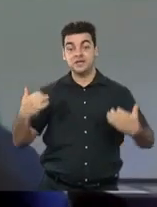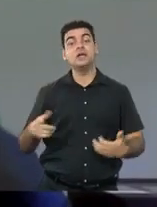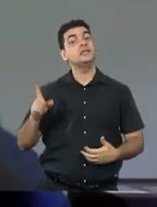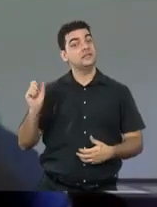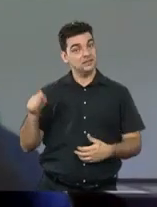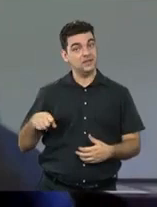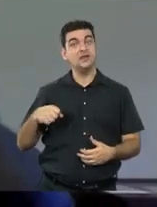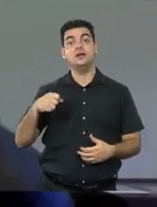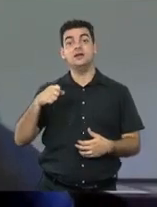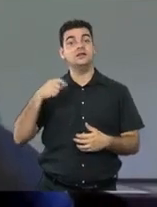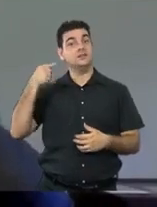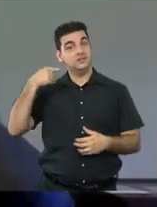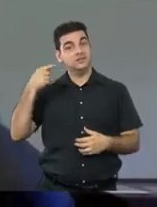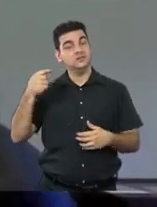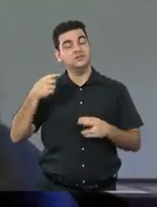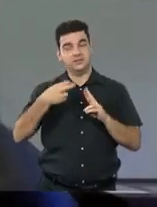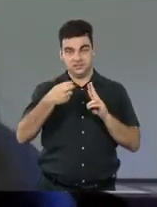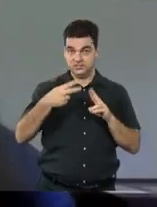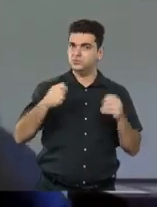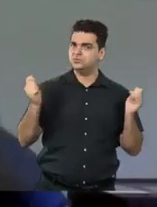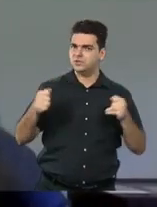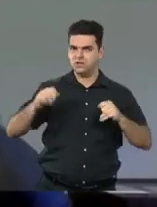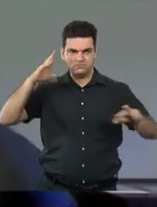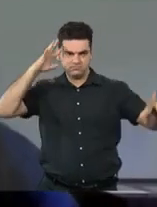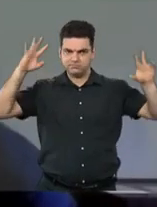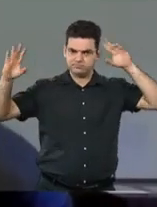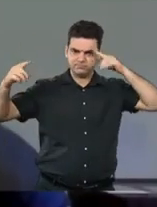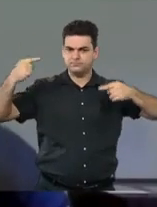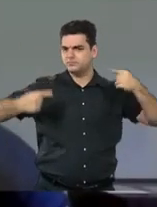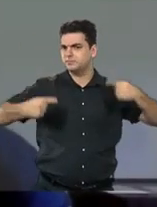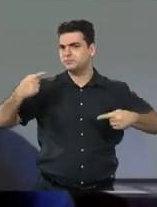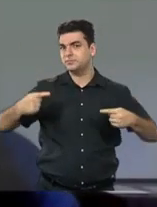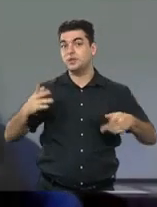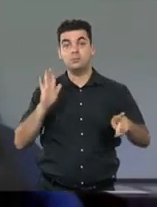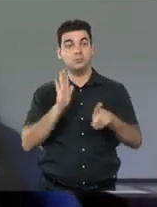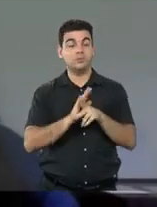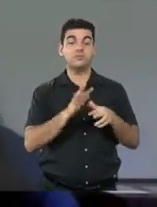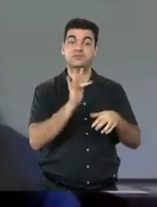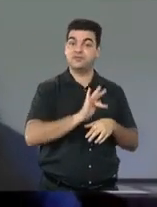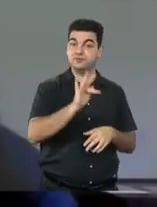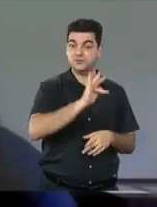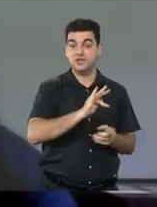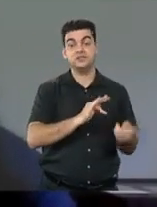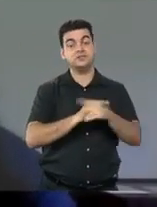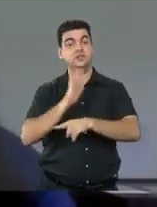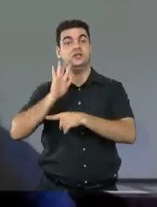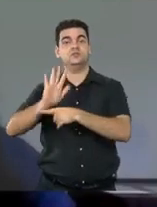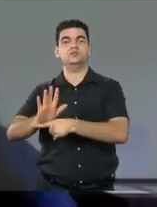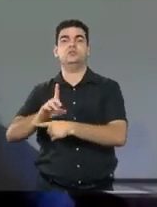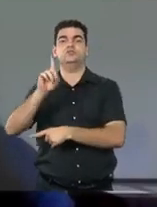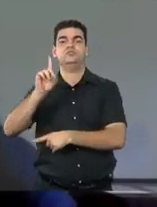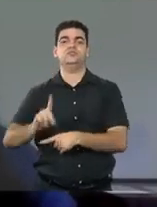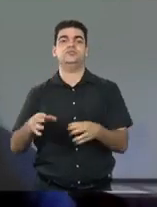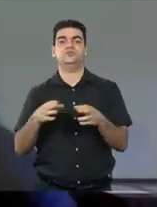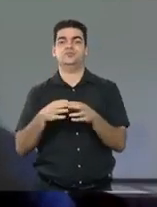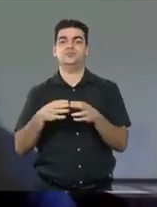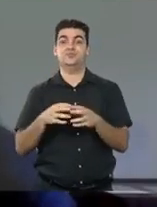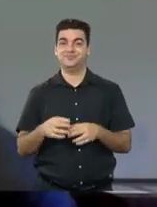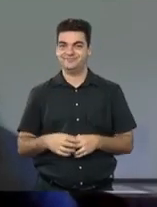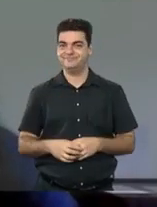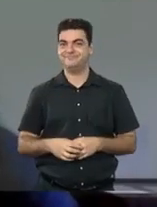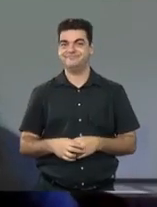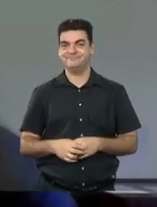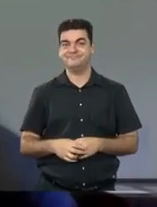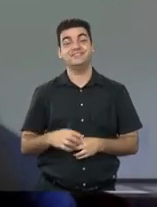capazes, sim, capazes de usar o nosso conhecimento que a gente adquiriu na universidade em prol do direito coletivo, né? Mas tivemos